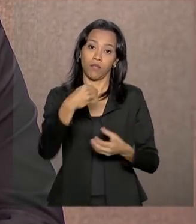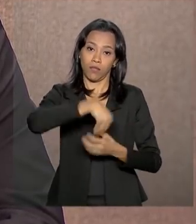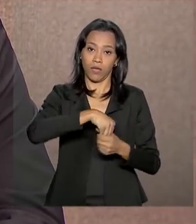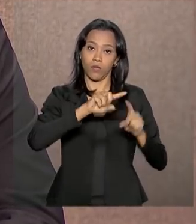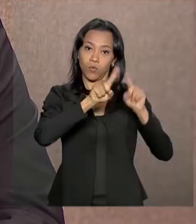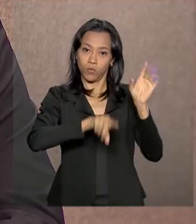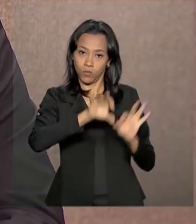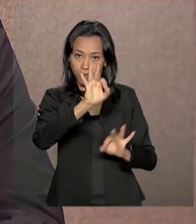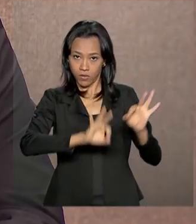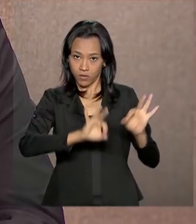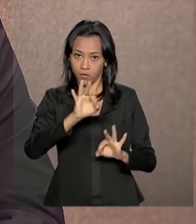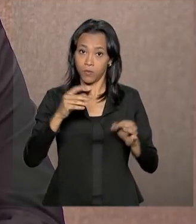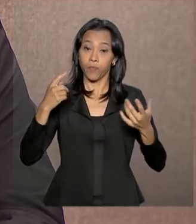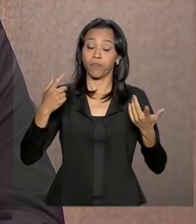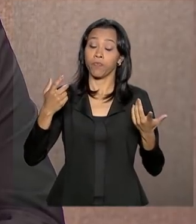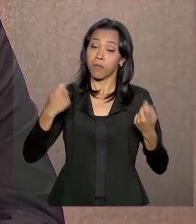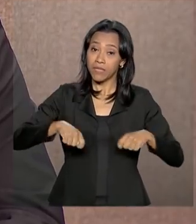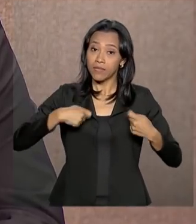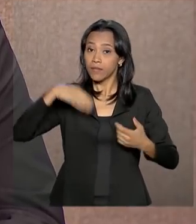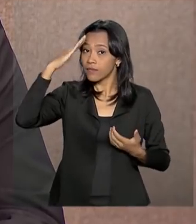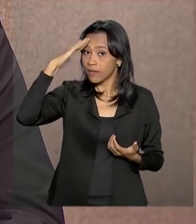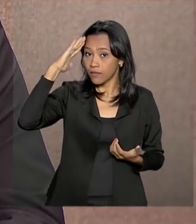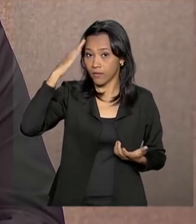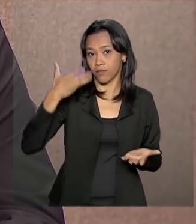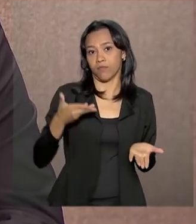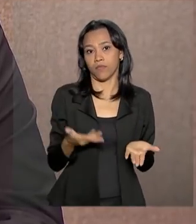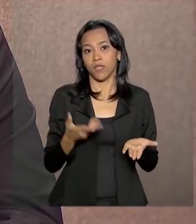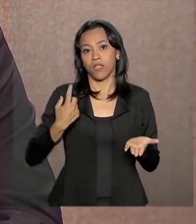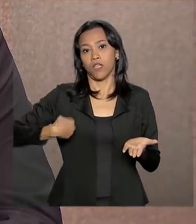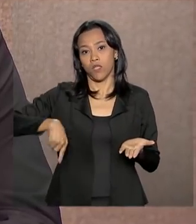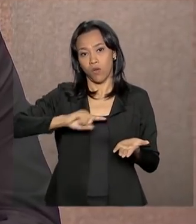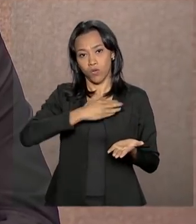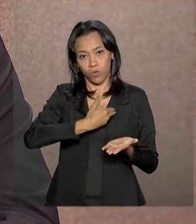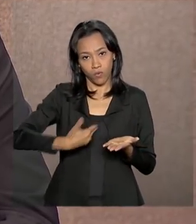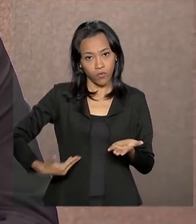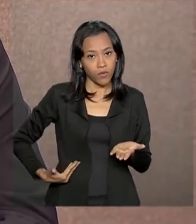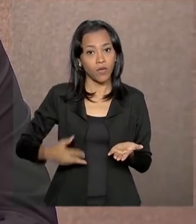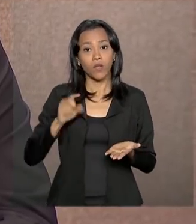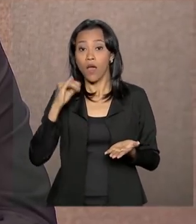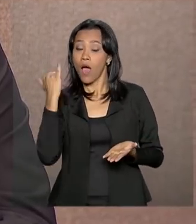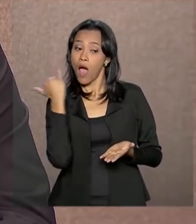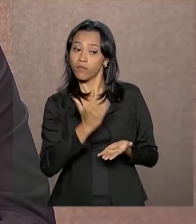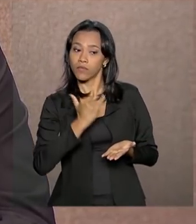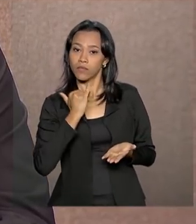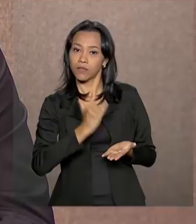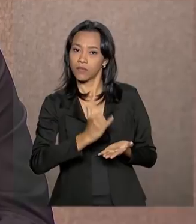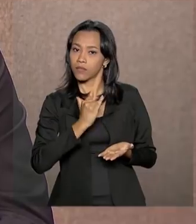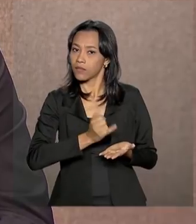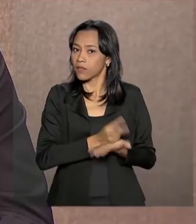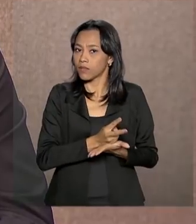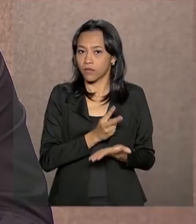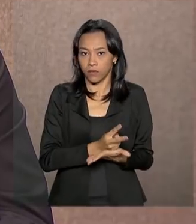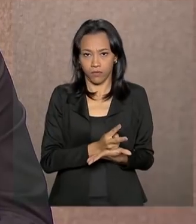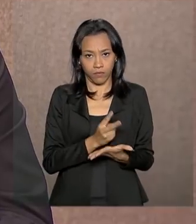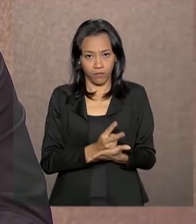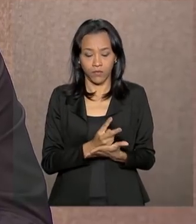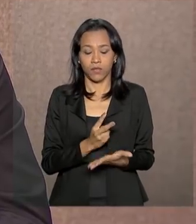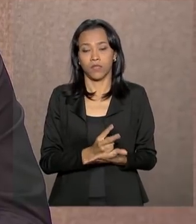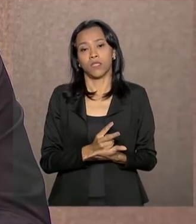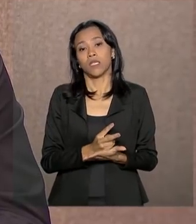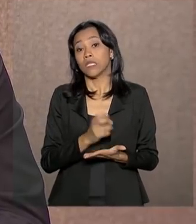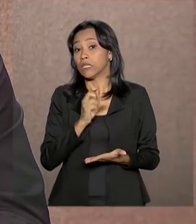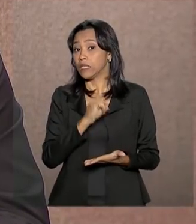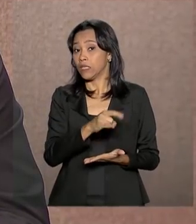O setor precisa entender isso. E cabe a nós, ao Estado, relembrar o setor disso a todo momento. Que